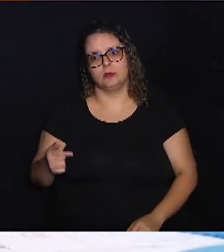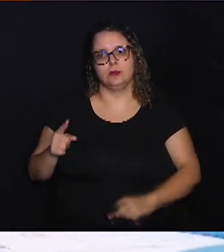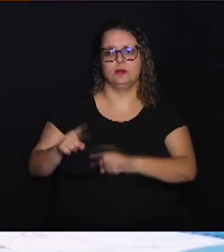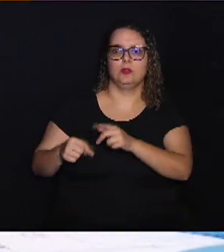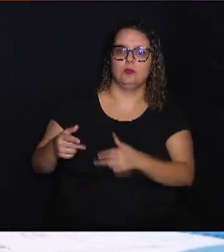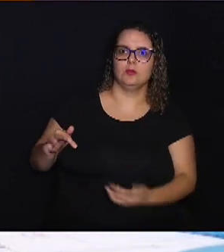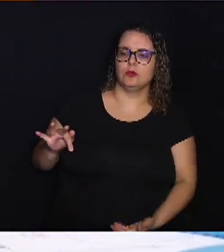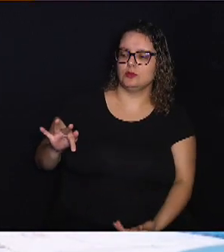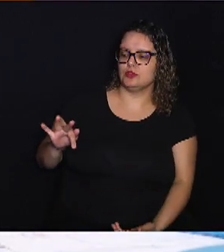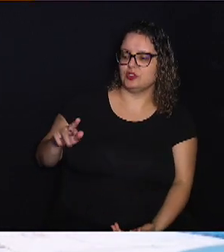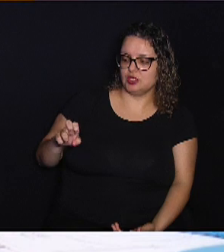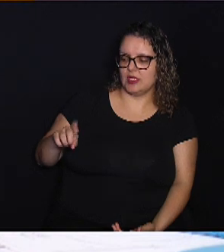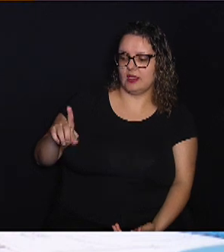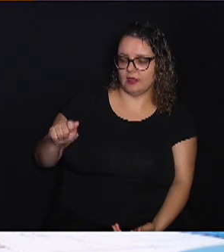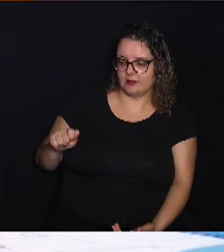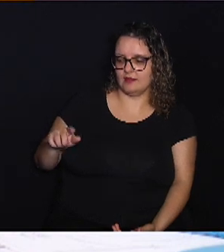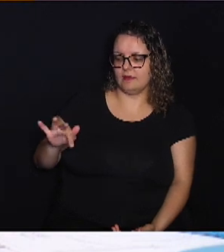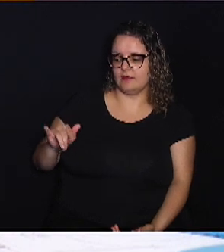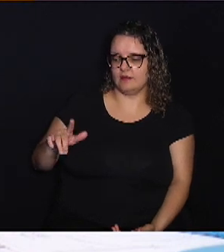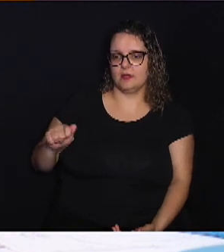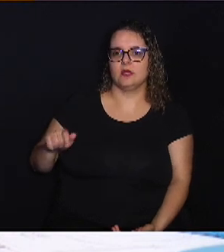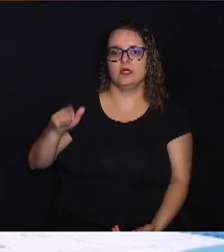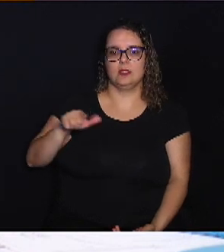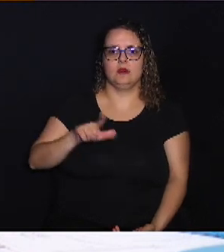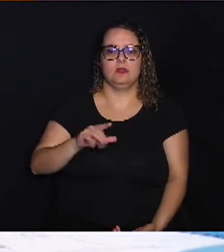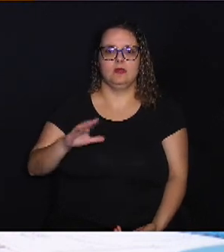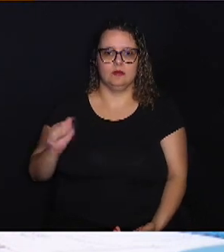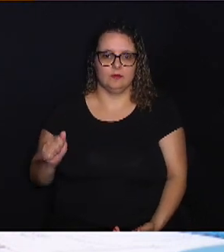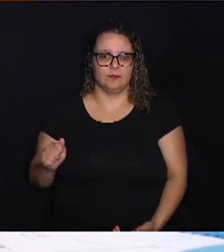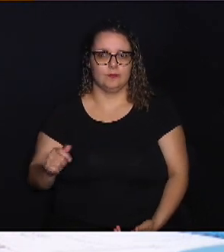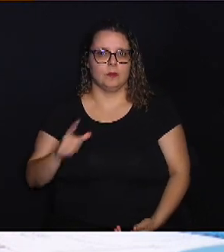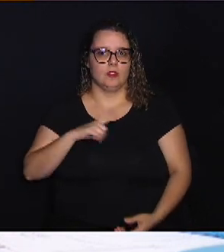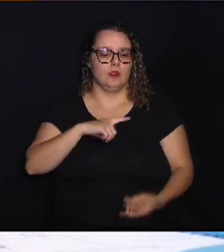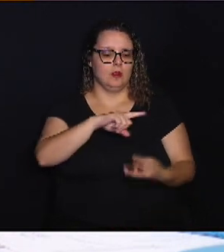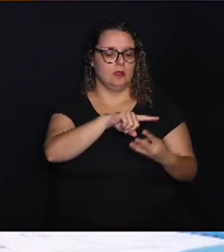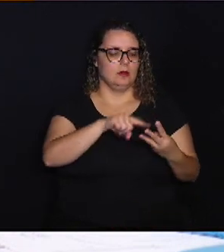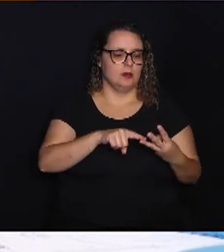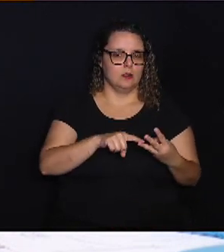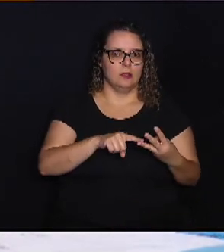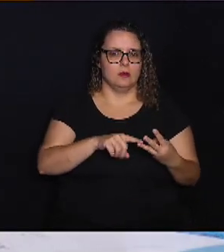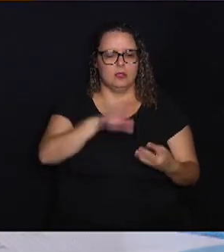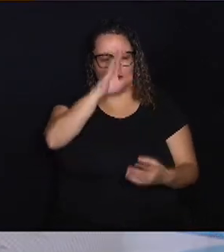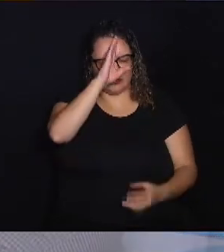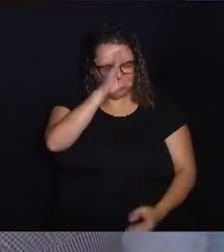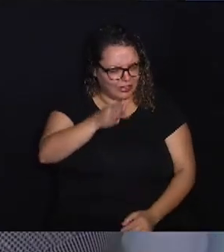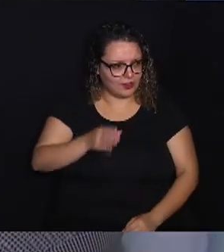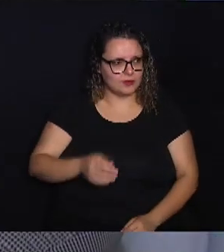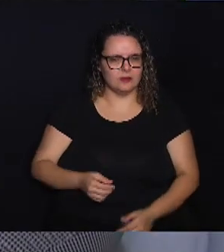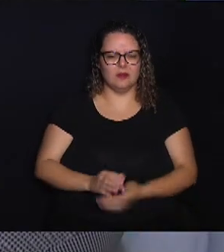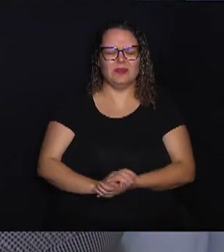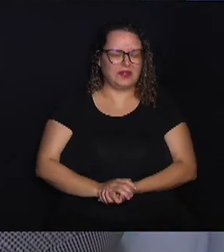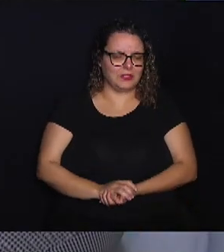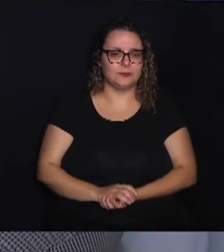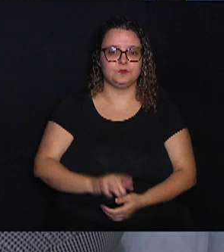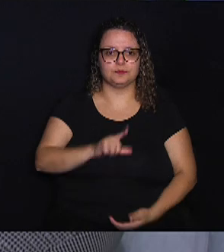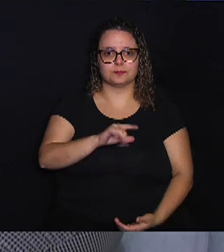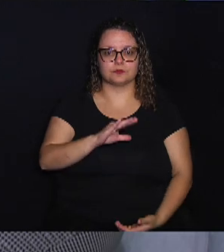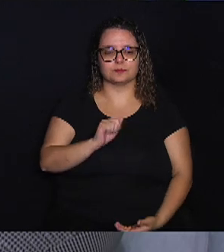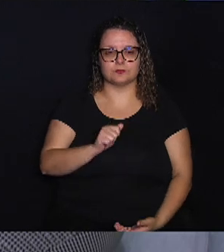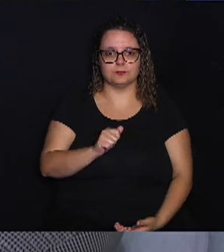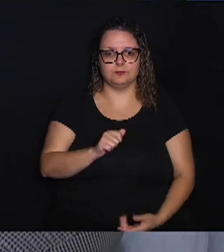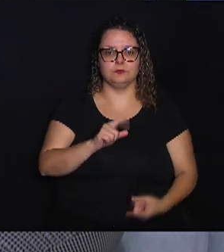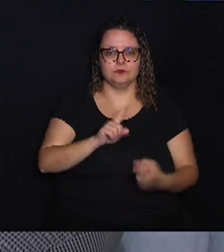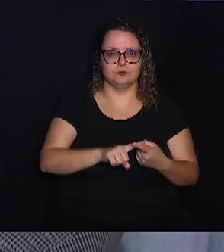de renda fixa, que no caso é a LCA. E, Rose, então existem três principais categorias dentro do LCA, né? A